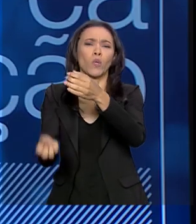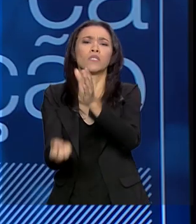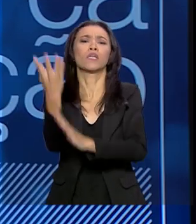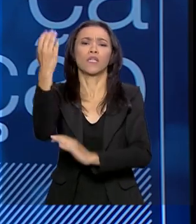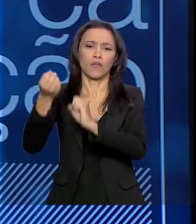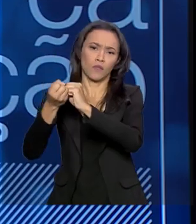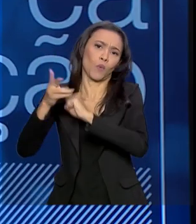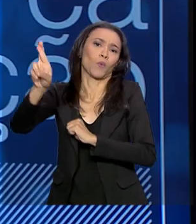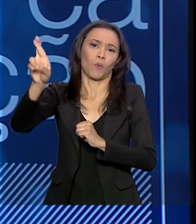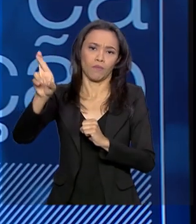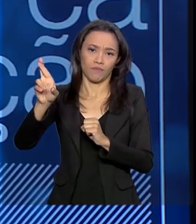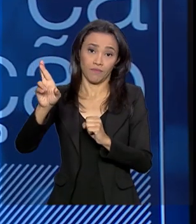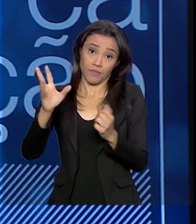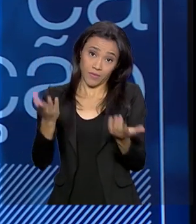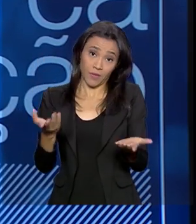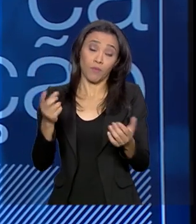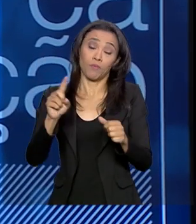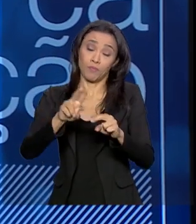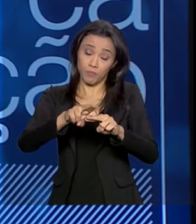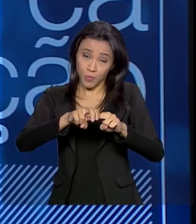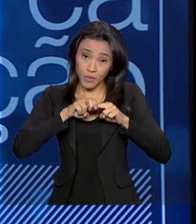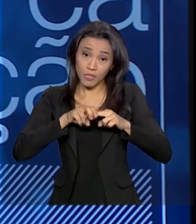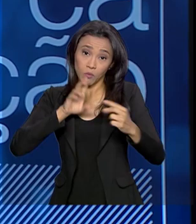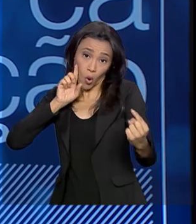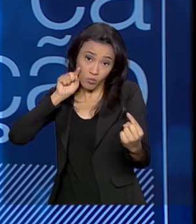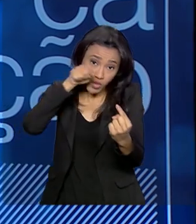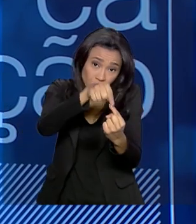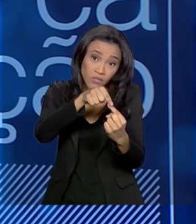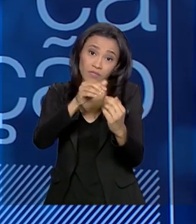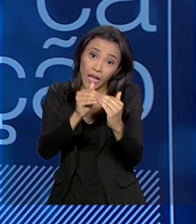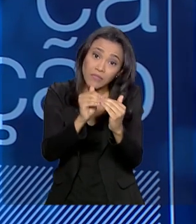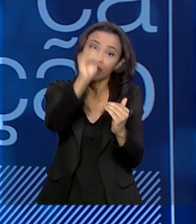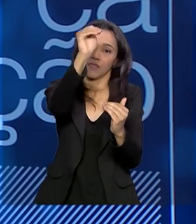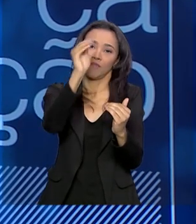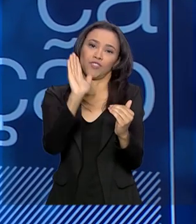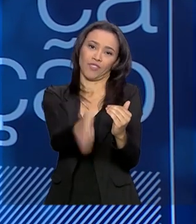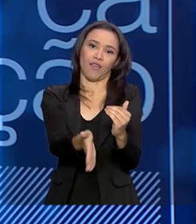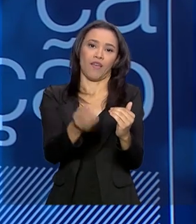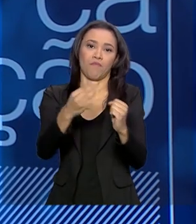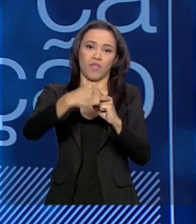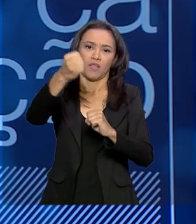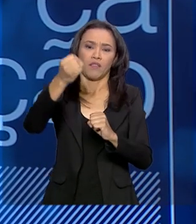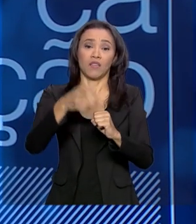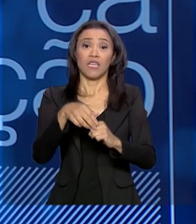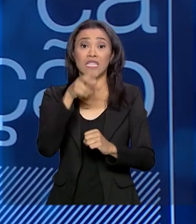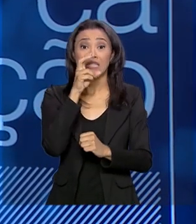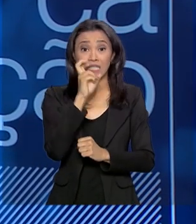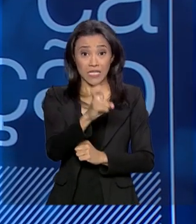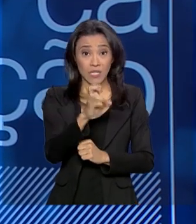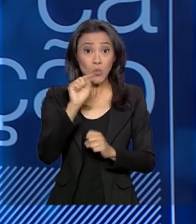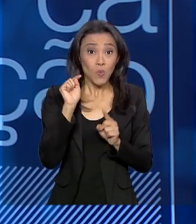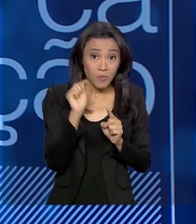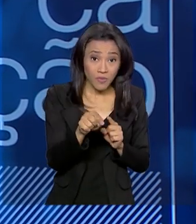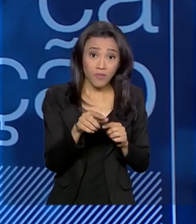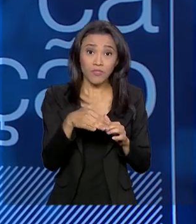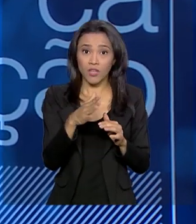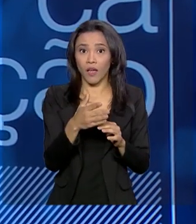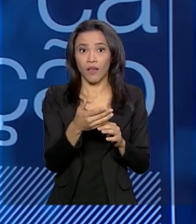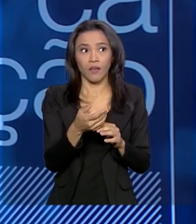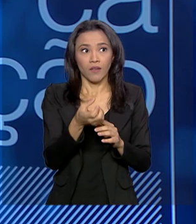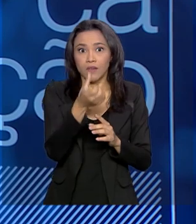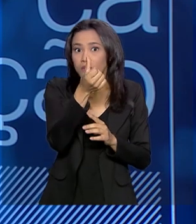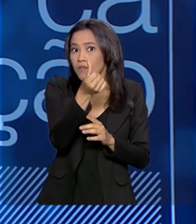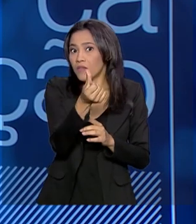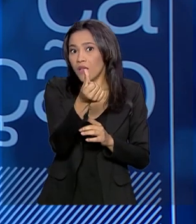programa de doutorado. Então, por isso que a meta do mestrado está bem acima. Nós já ultrapassamos em 5 mil mestres por ano, 6 anos